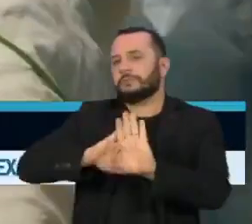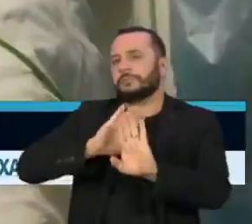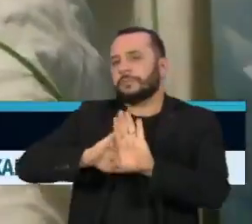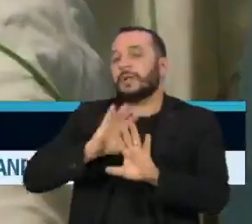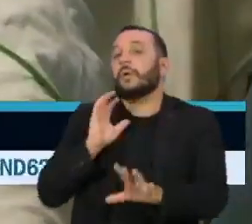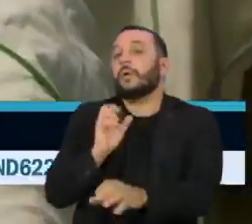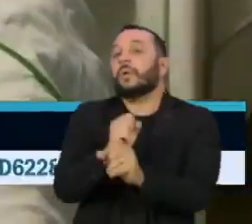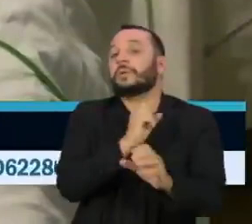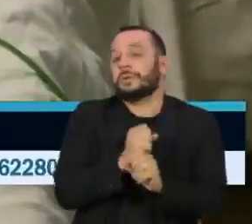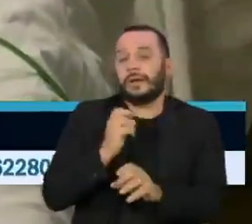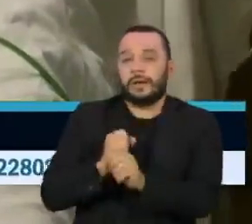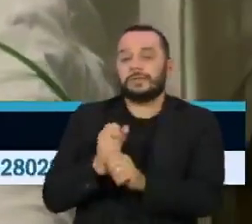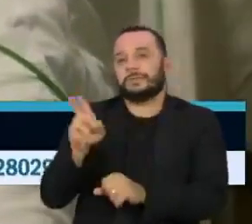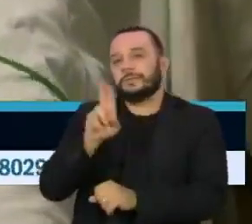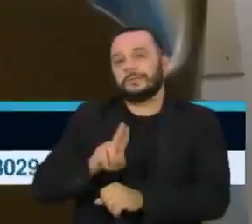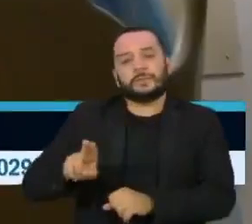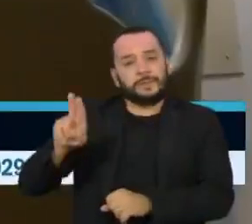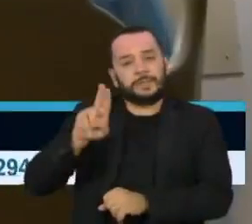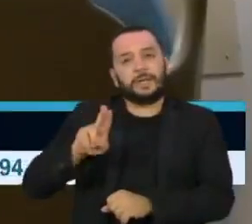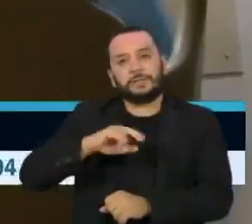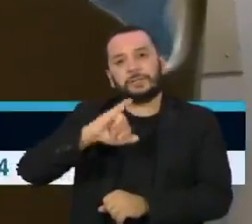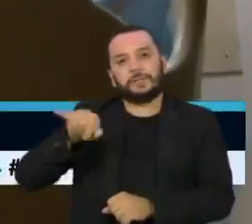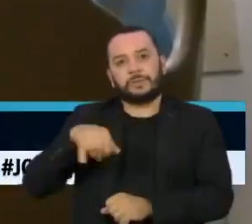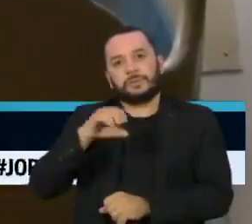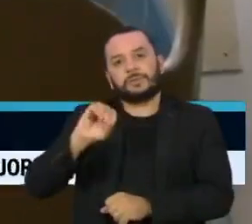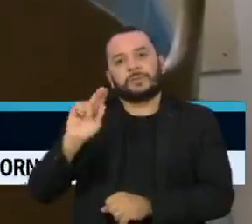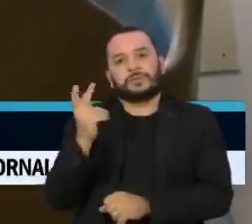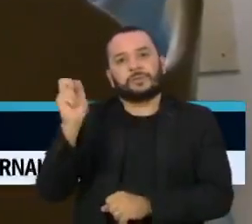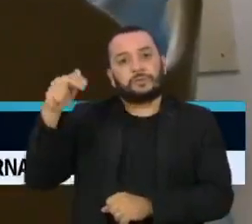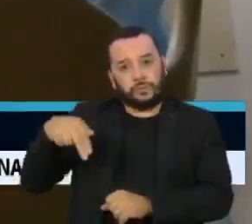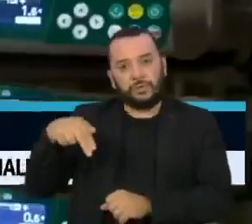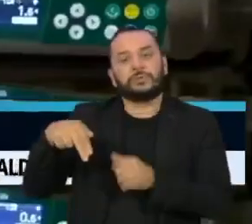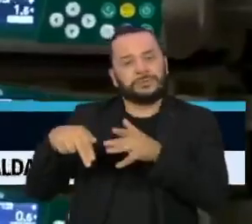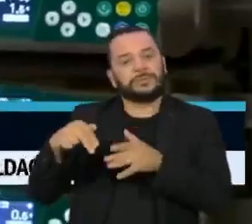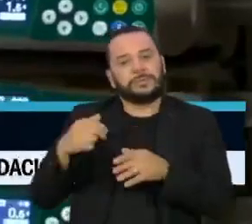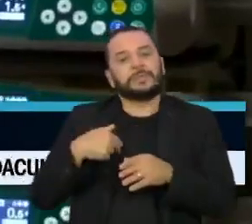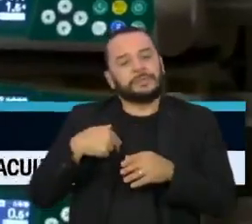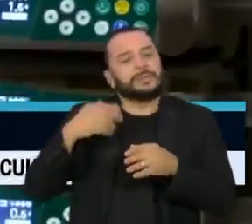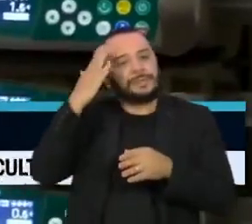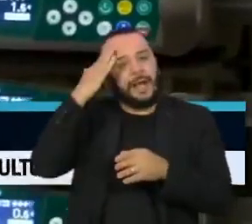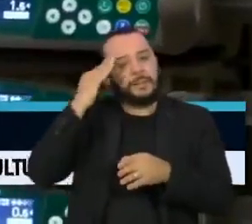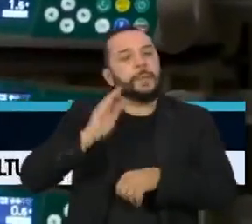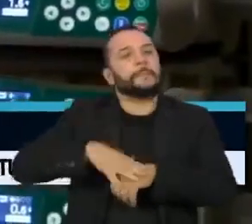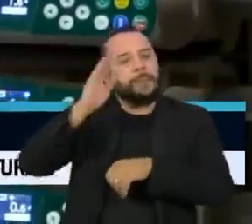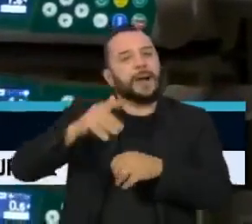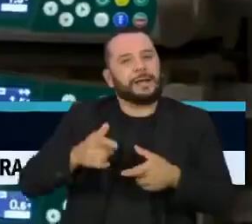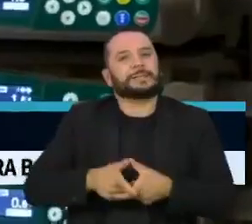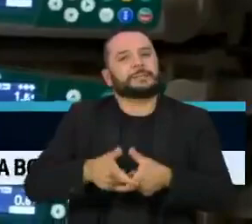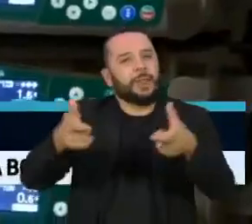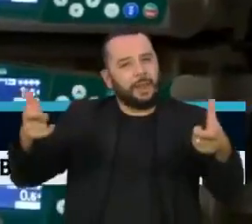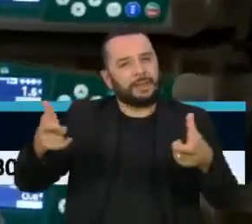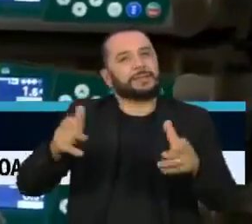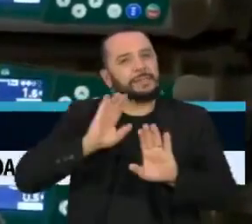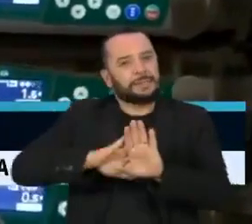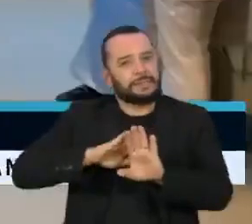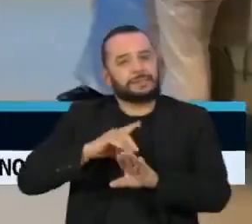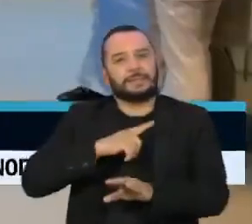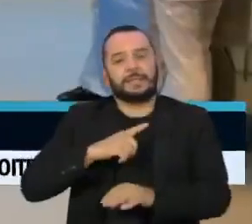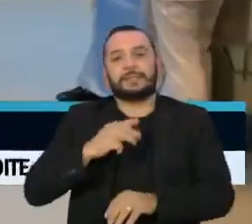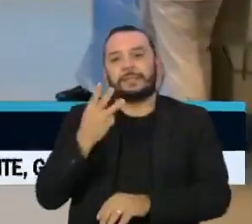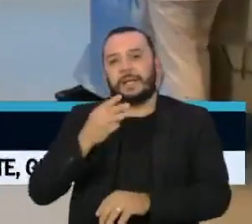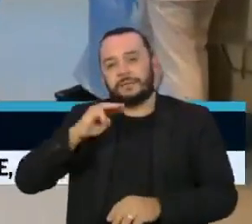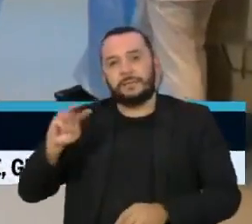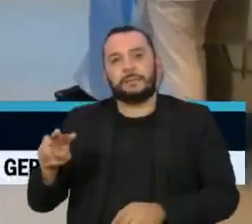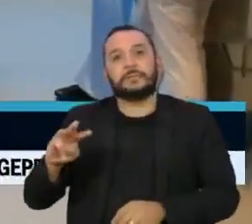contagem feita pela Universidade Johns Hopkins, que utiliza os números oficiais, está próxima de 3,5 de óbitos.